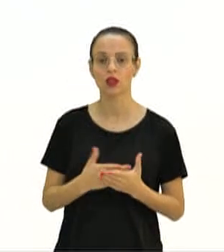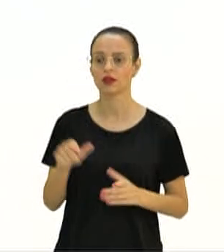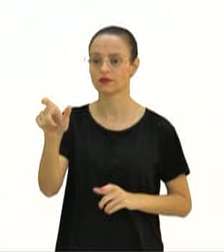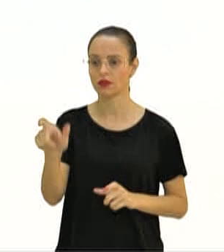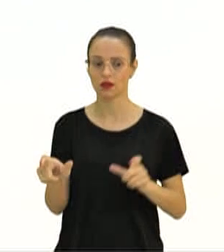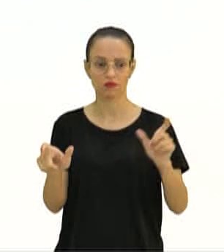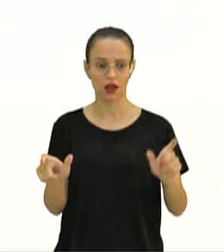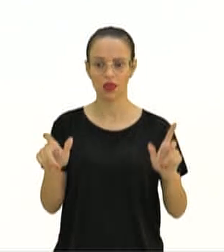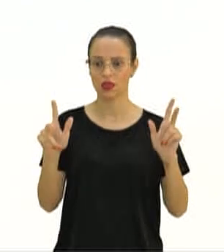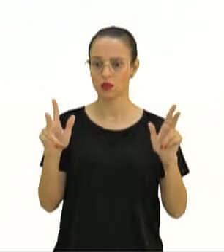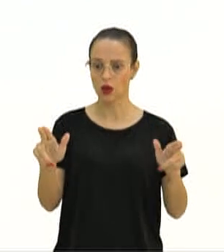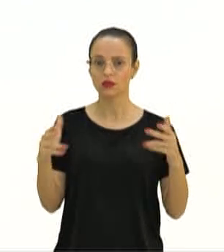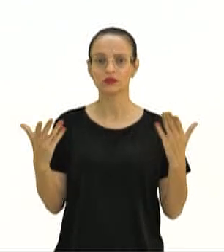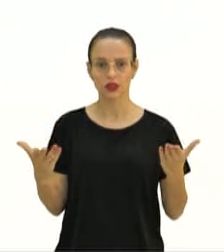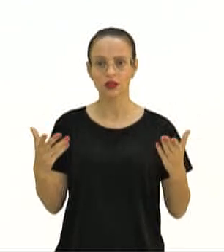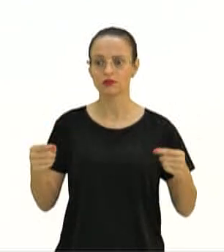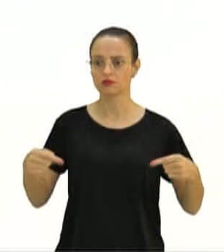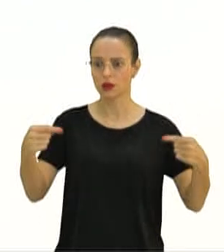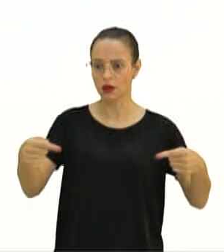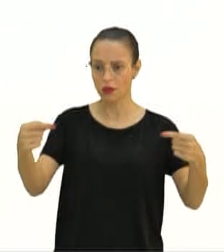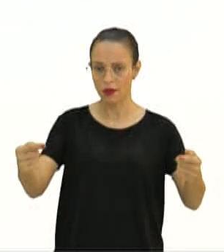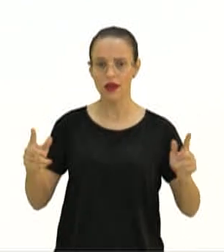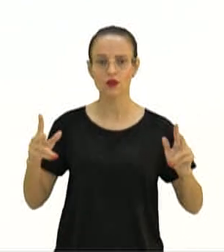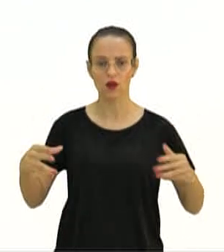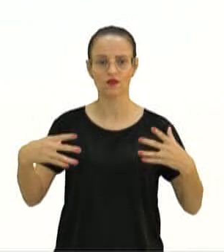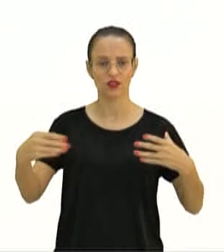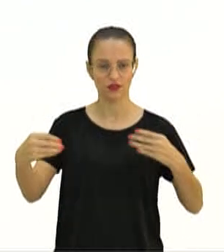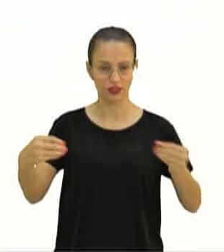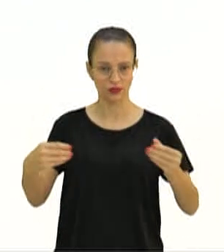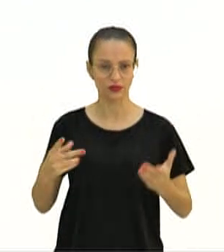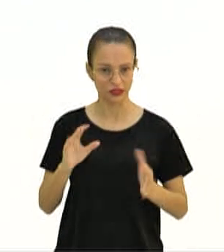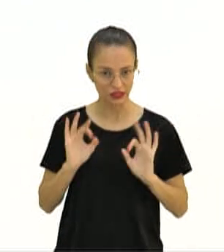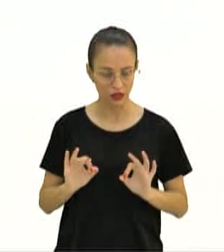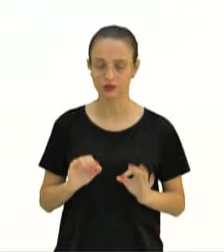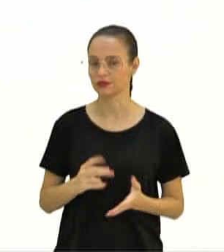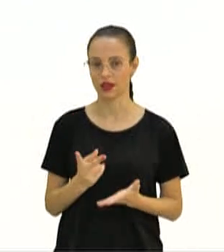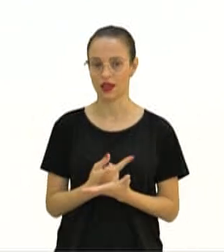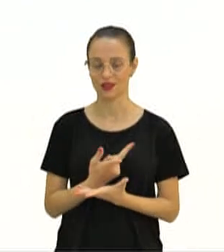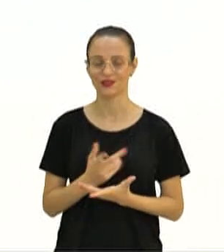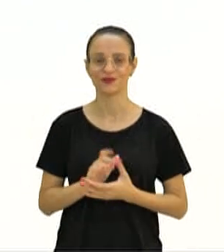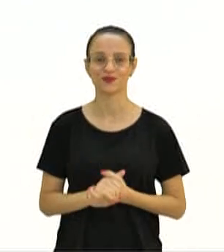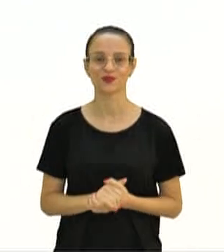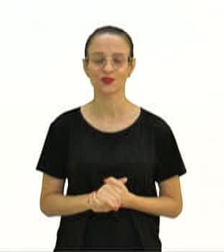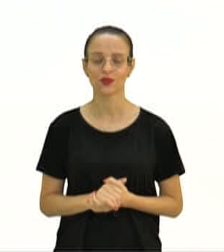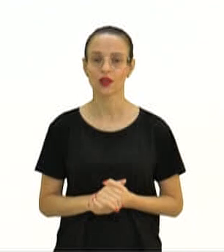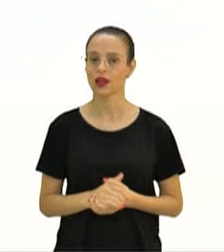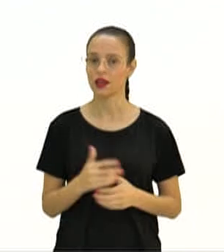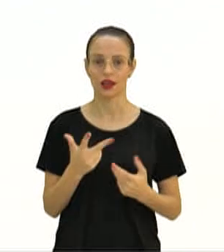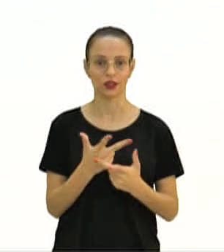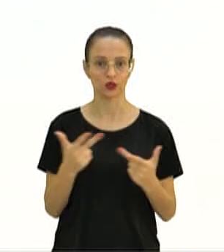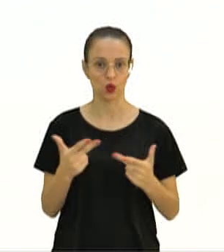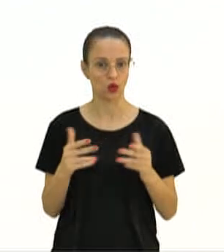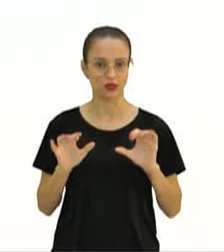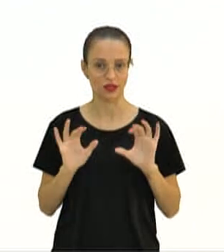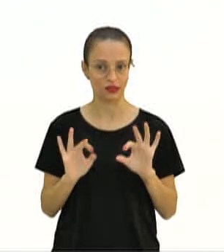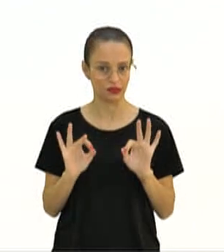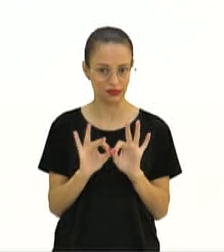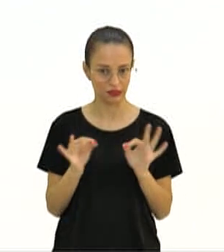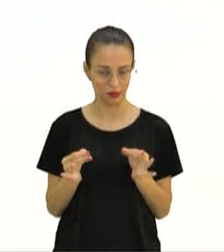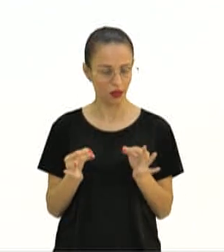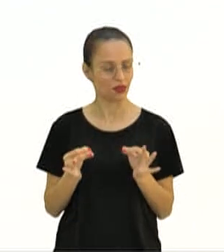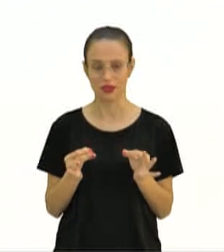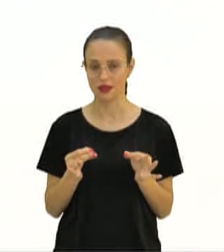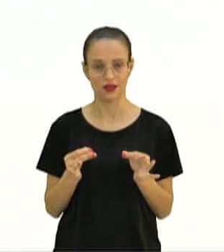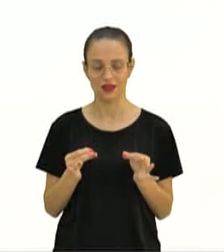quando seu acasalamento produz filhos férteis, certo? Errado! As coisas não são mais tão simples